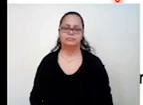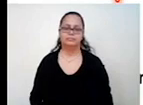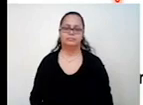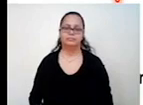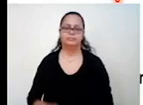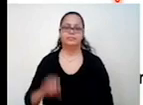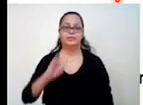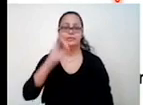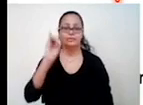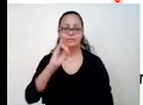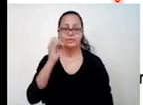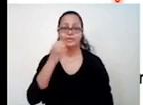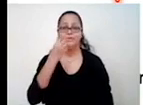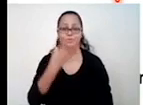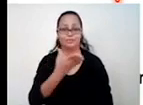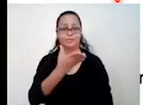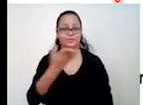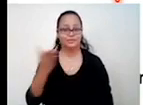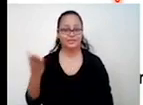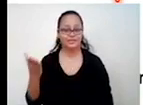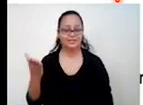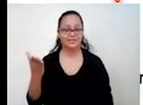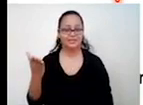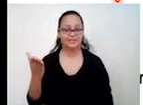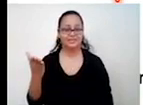Olá, tudo bem com vocês?